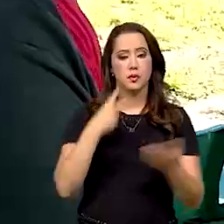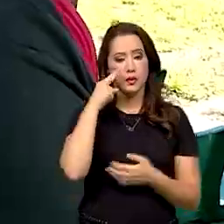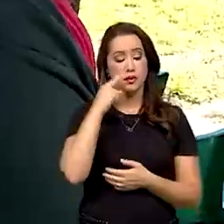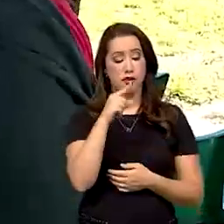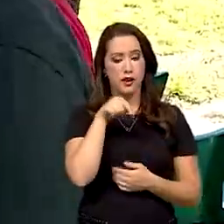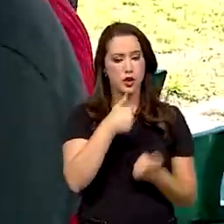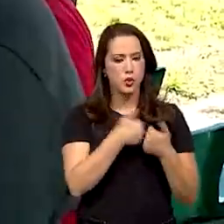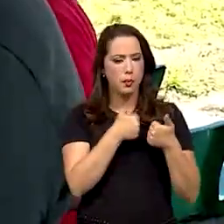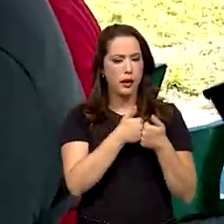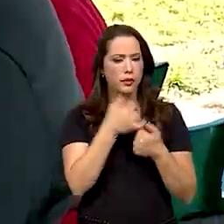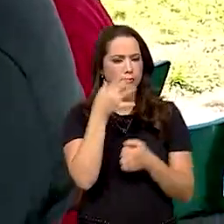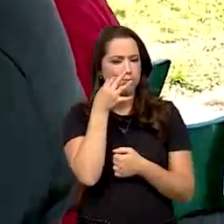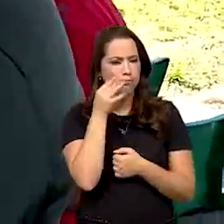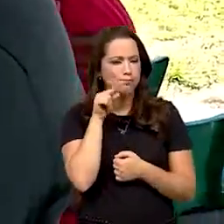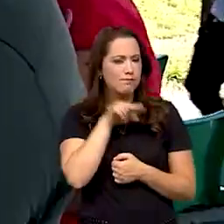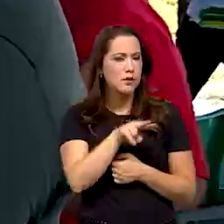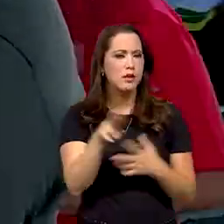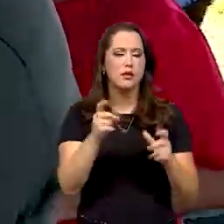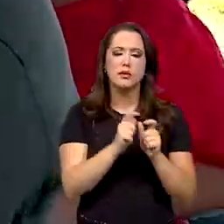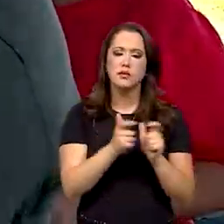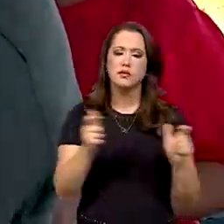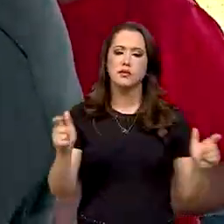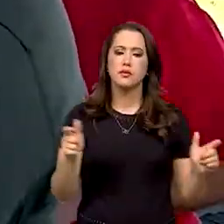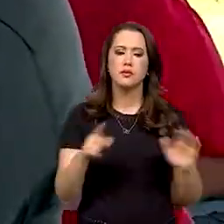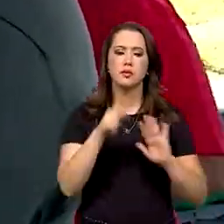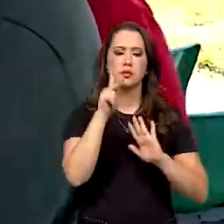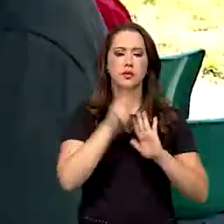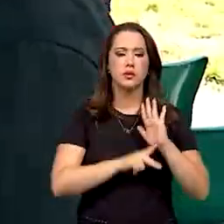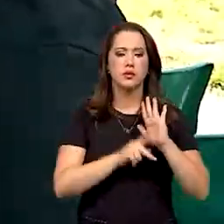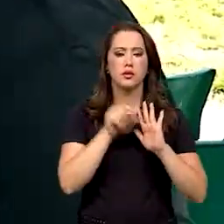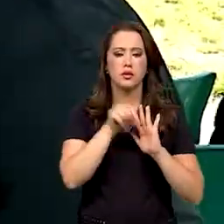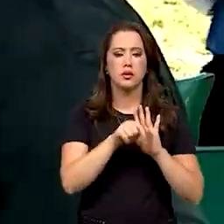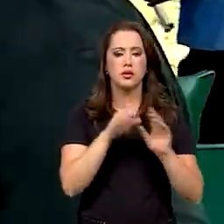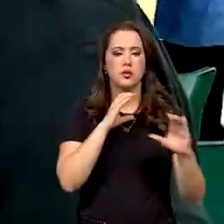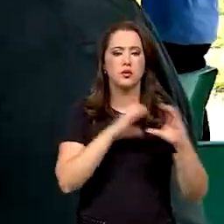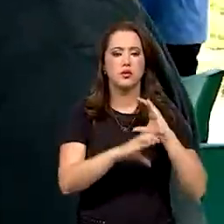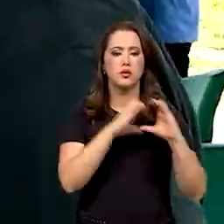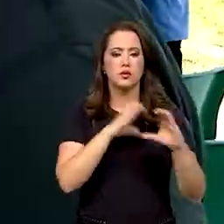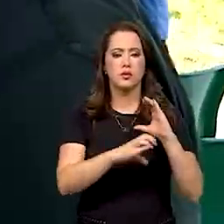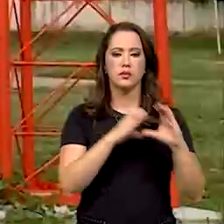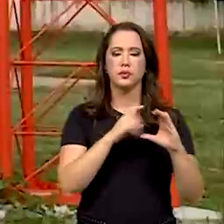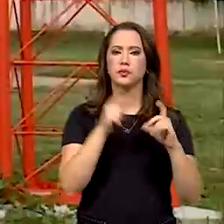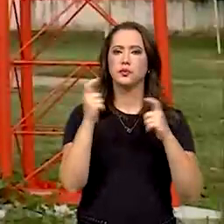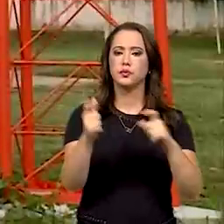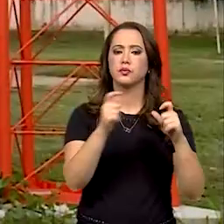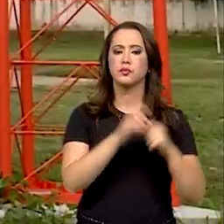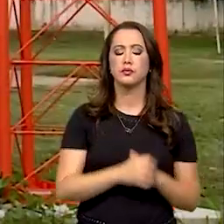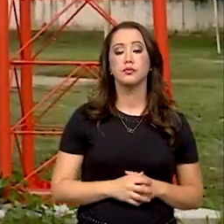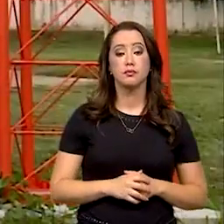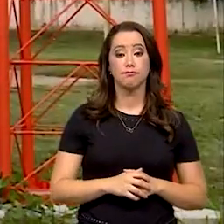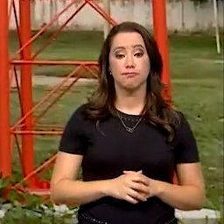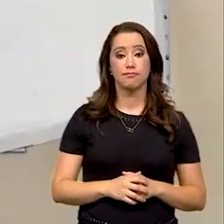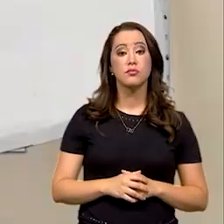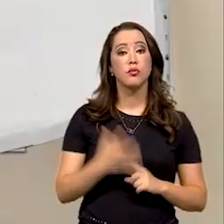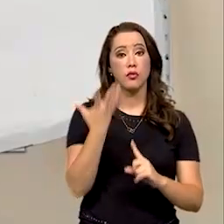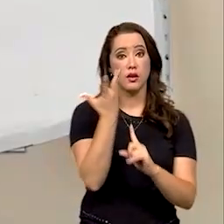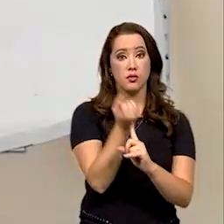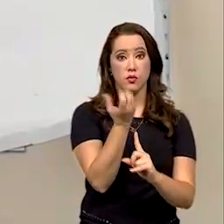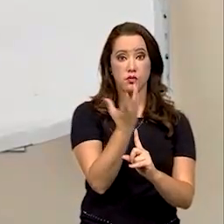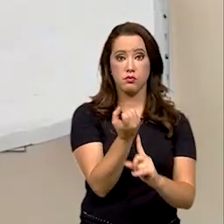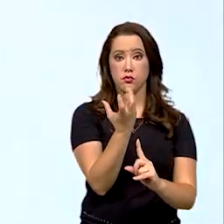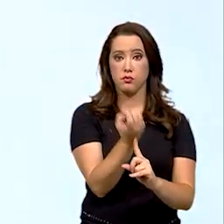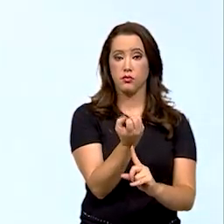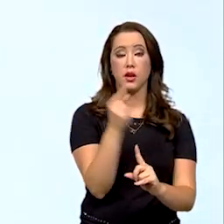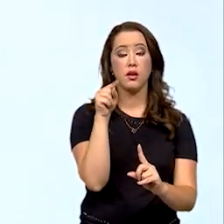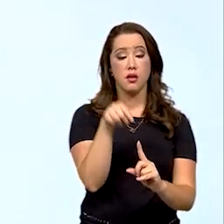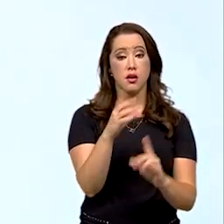perto essa necessidade, a grandeza desse projeto de comunicação para a região. Com a inauguração do sinal de transmissão do sistema